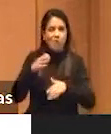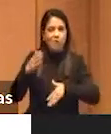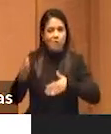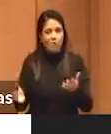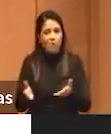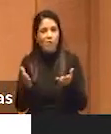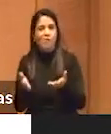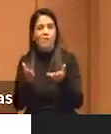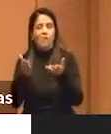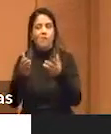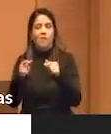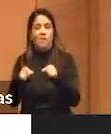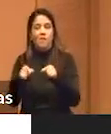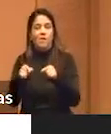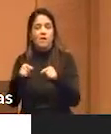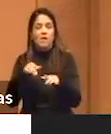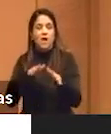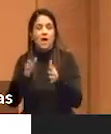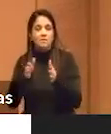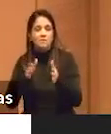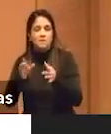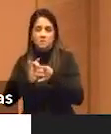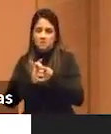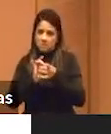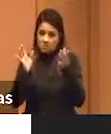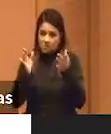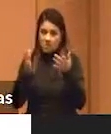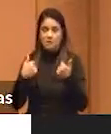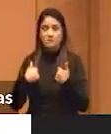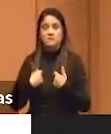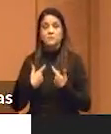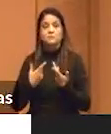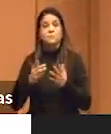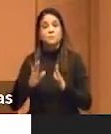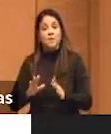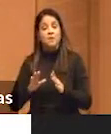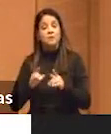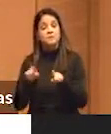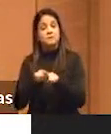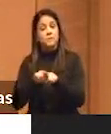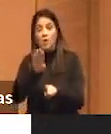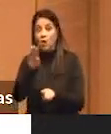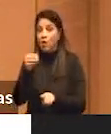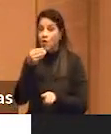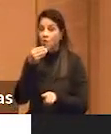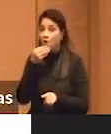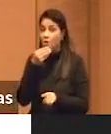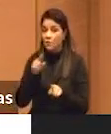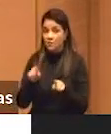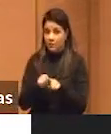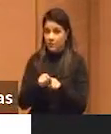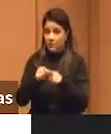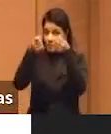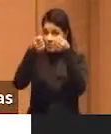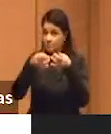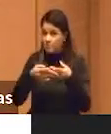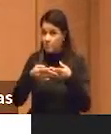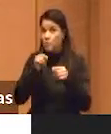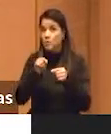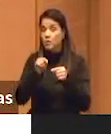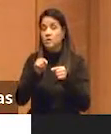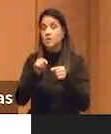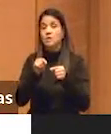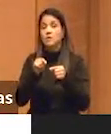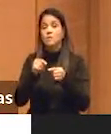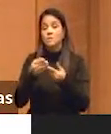para que a gente possa ter acesso mais liberado com isso, e, obviamente, dando um pulo enorme e levantando a bola